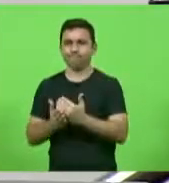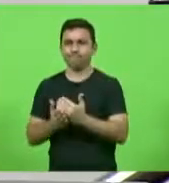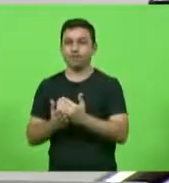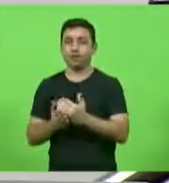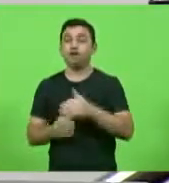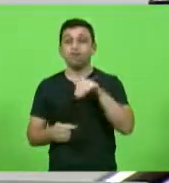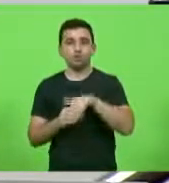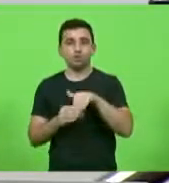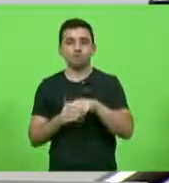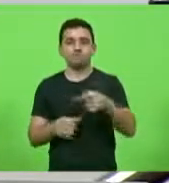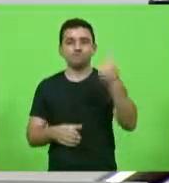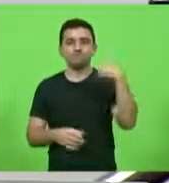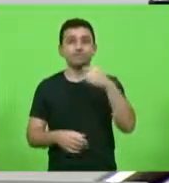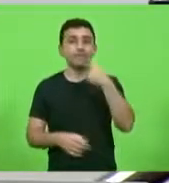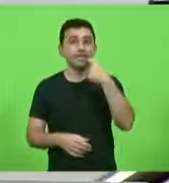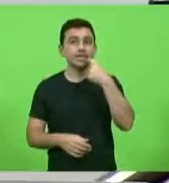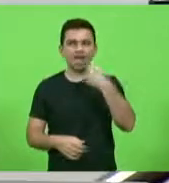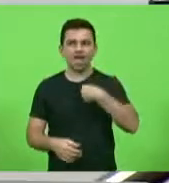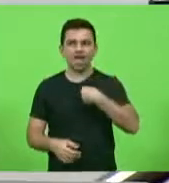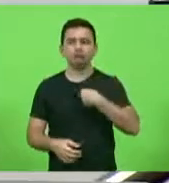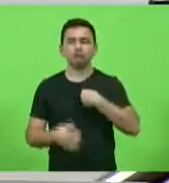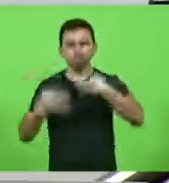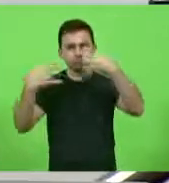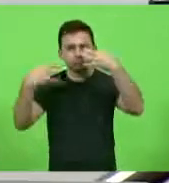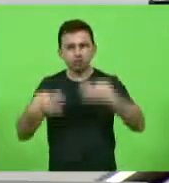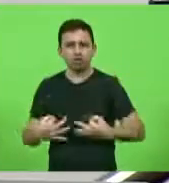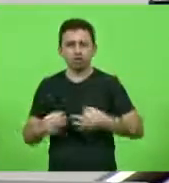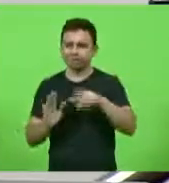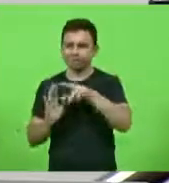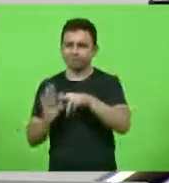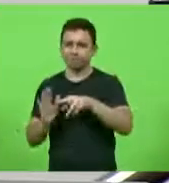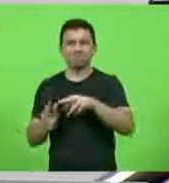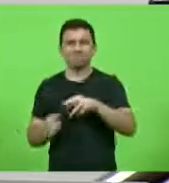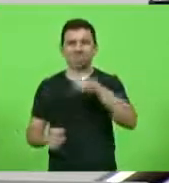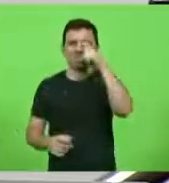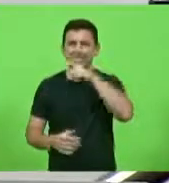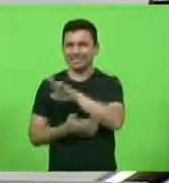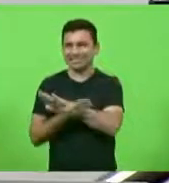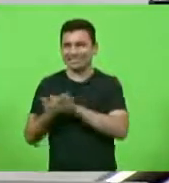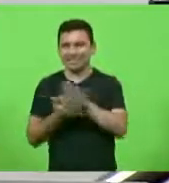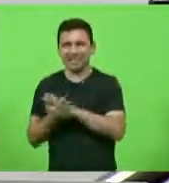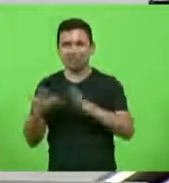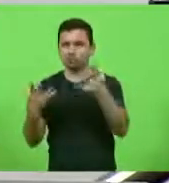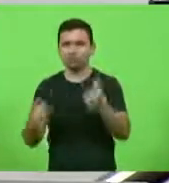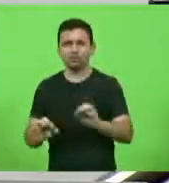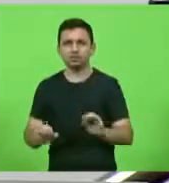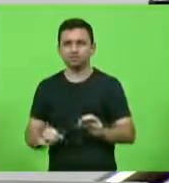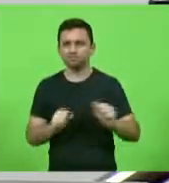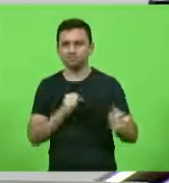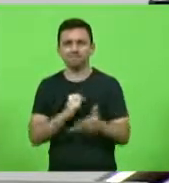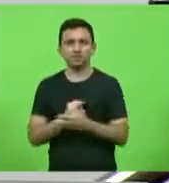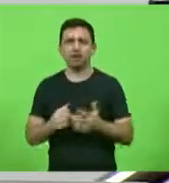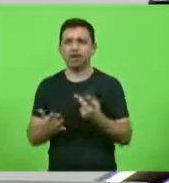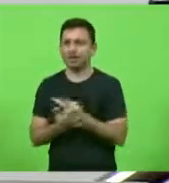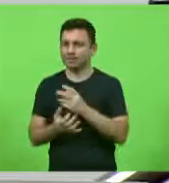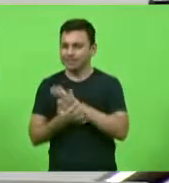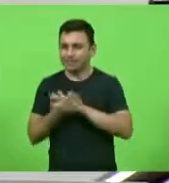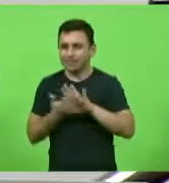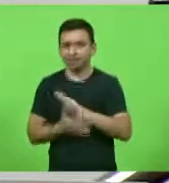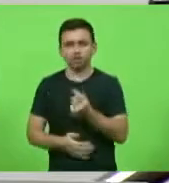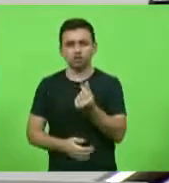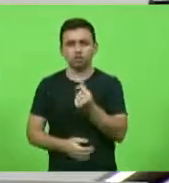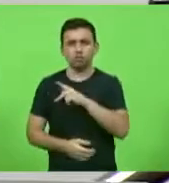sexta-feira fui fiel aos meus princípios de não tolerar a mentira a corrupção ou o mau uso do dinheiro público